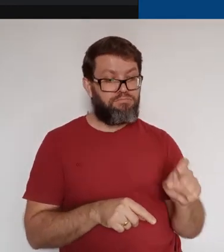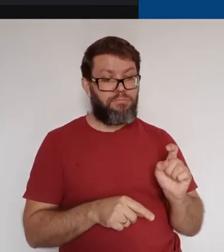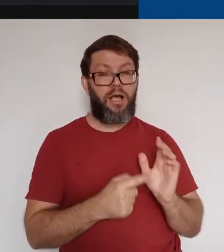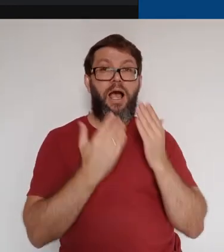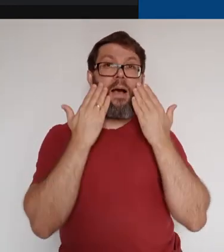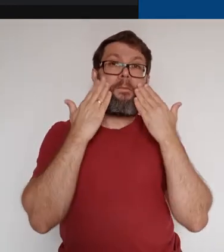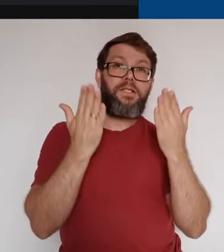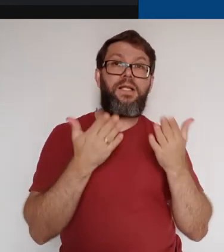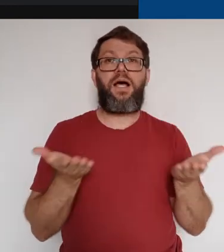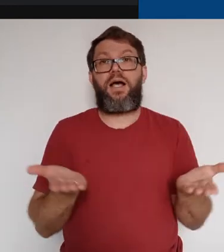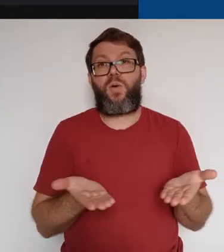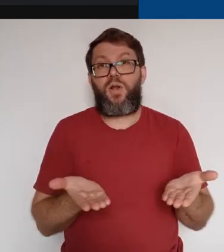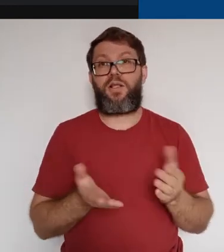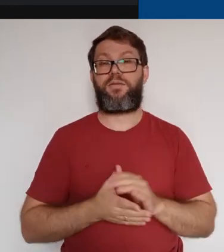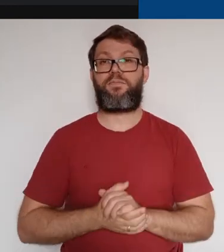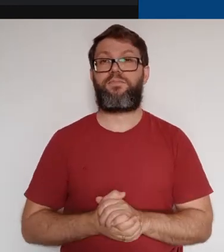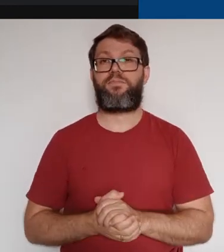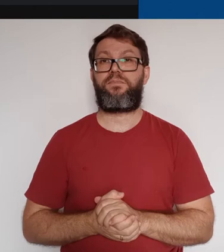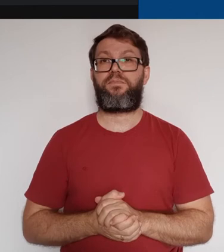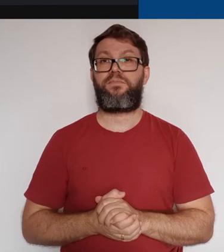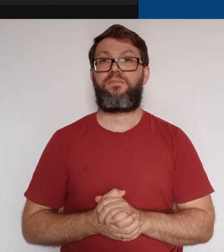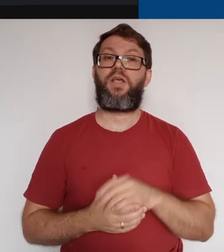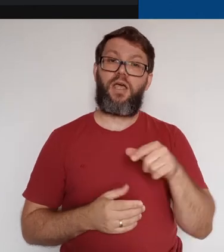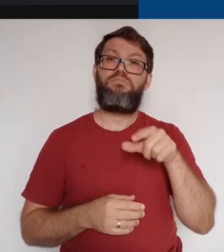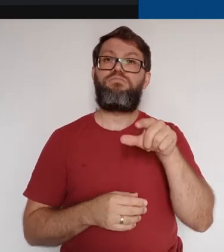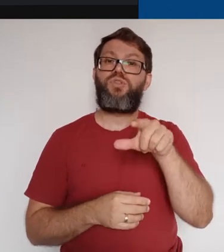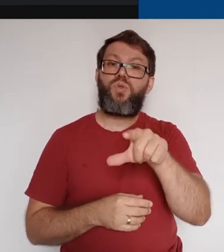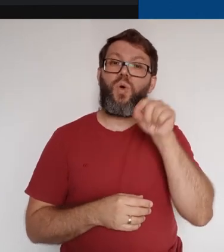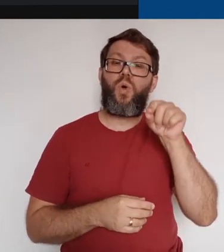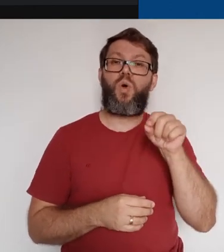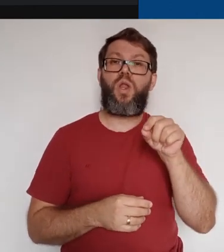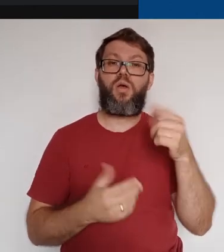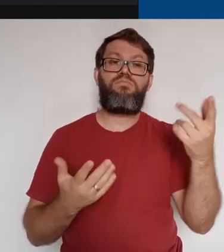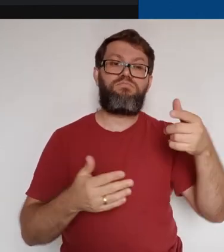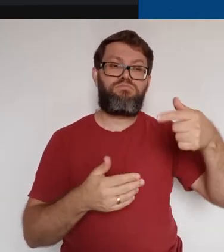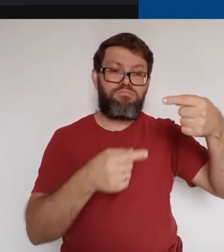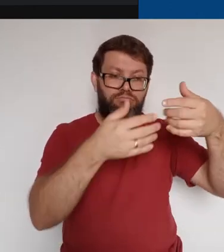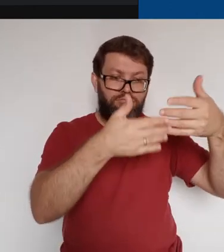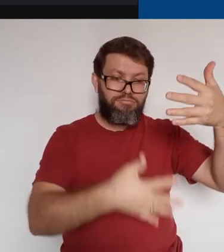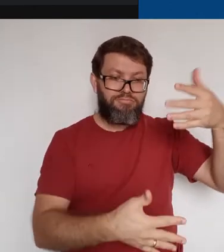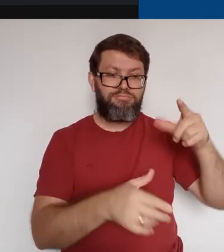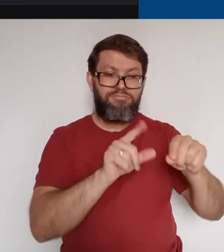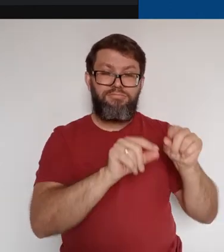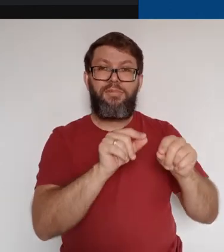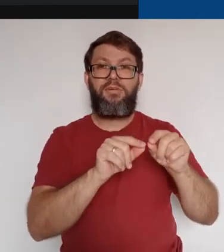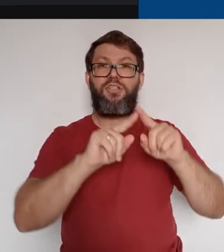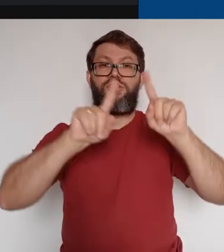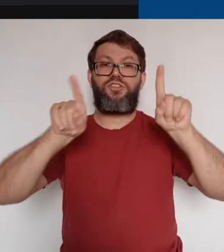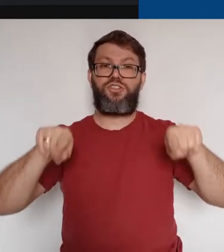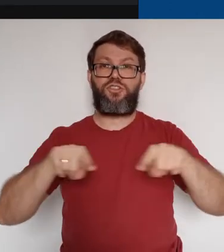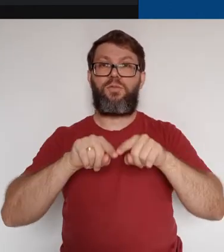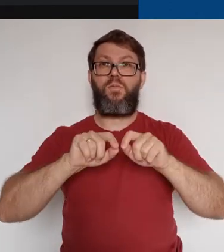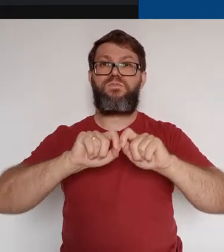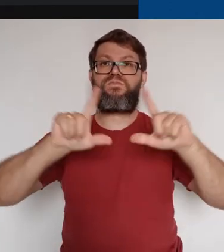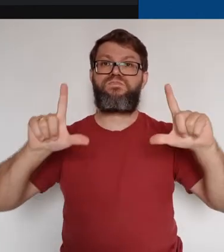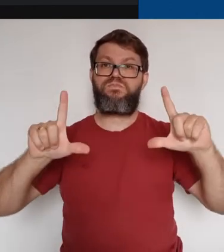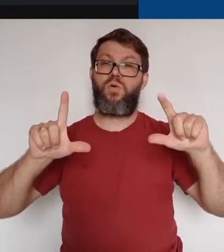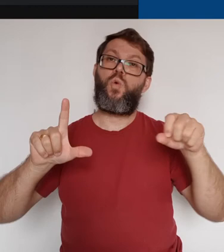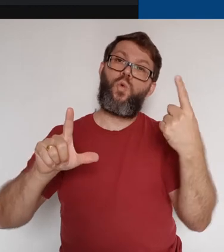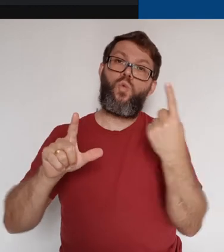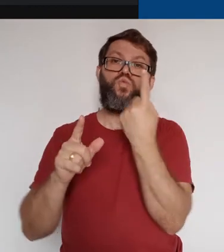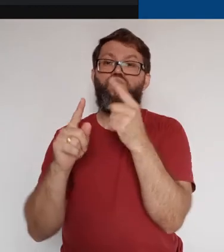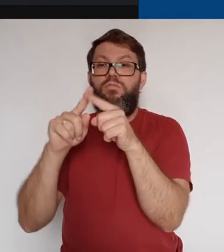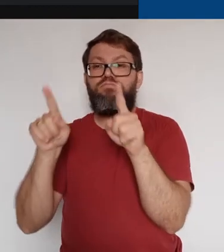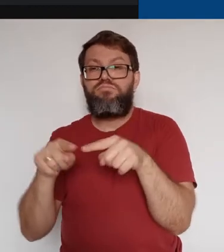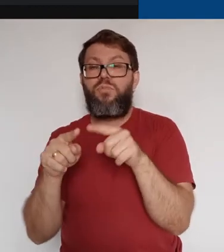direito, selecionamos Apresentar agora. A seguir, escolhemos entre as opções de tela inteira, uma